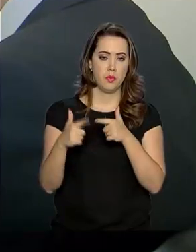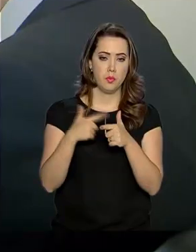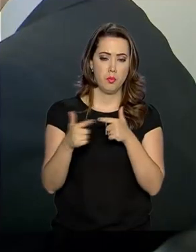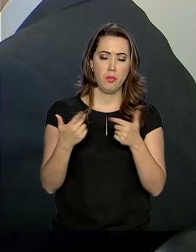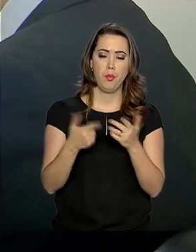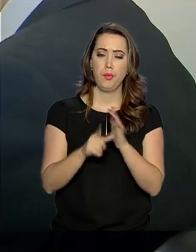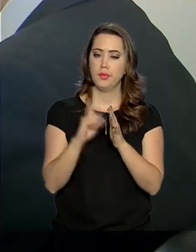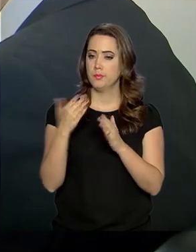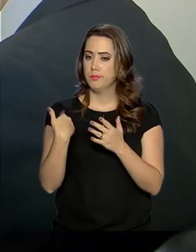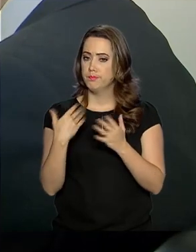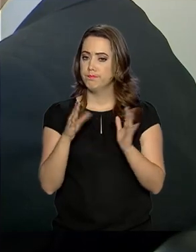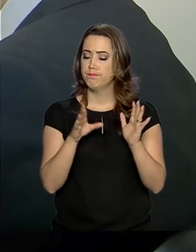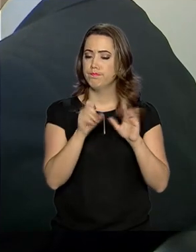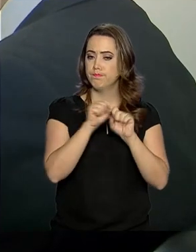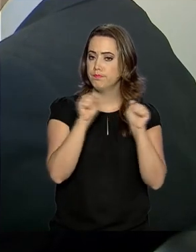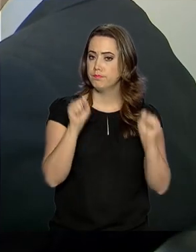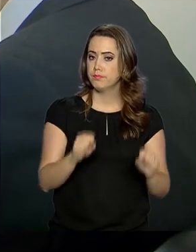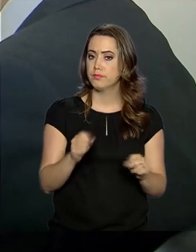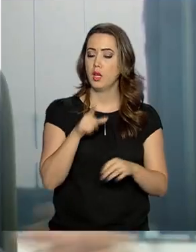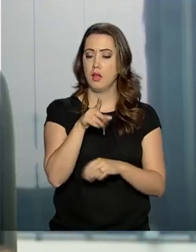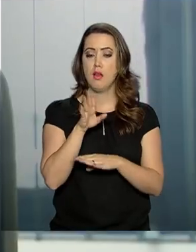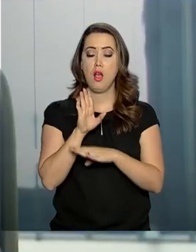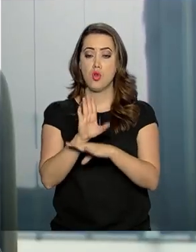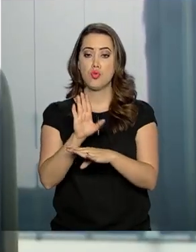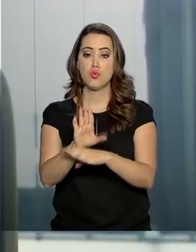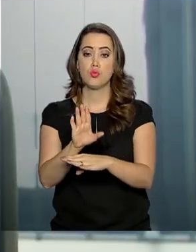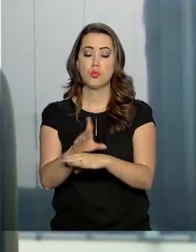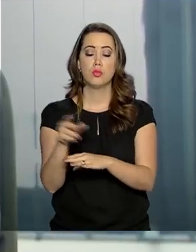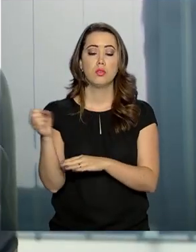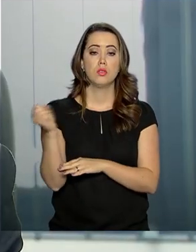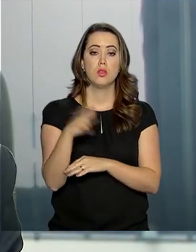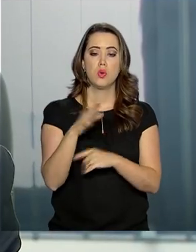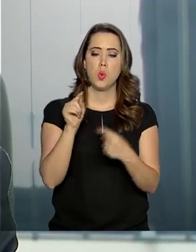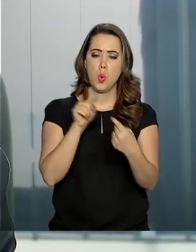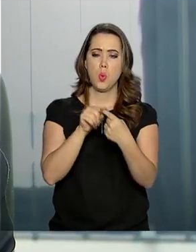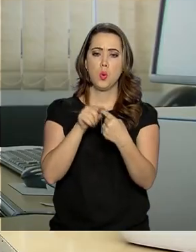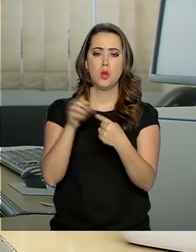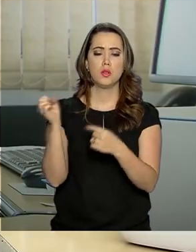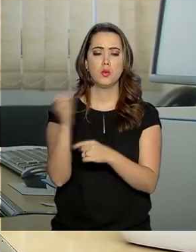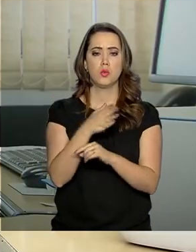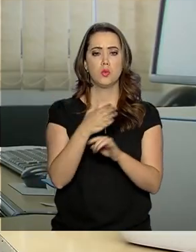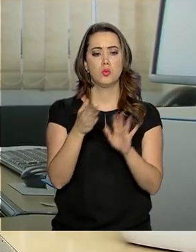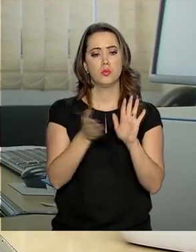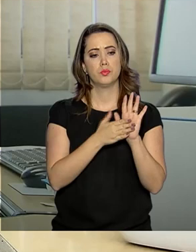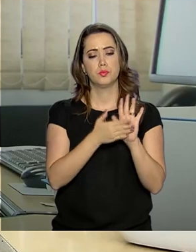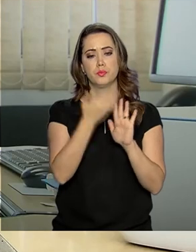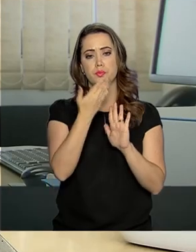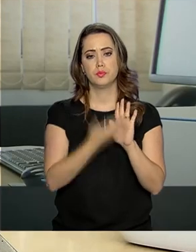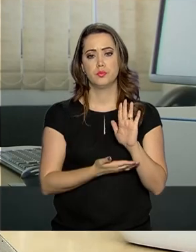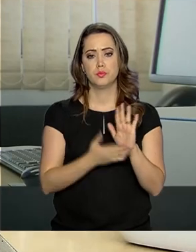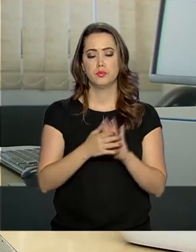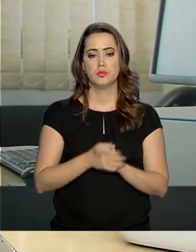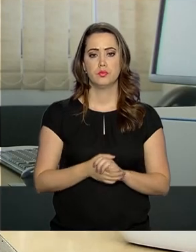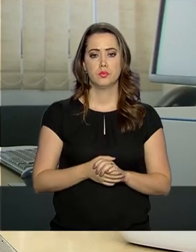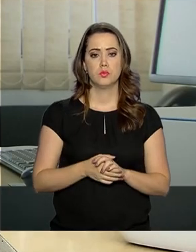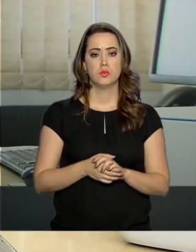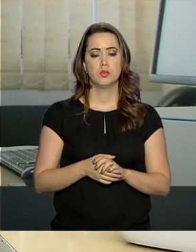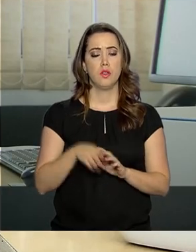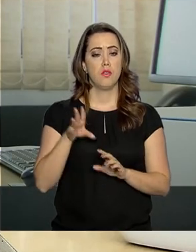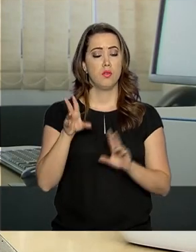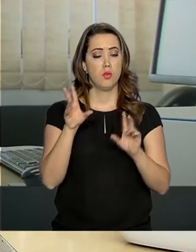Paulo Taffner apoia o novo modelo apresentado ao Congresso Nacional Tratou de forma abrangente de todos os benefícios